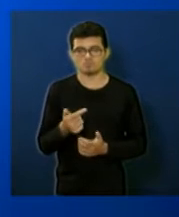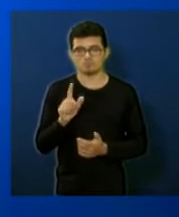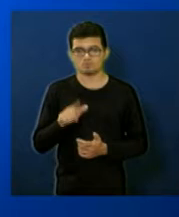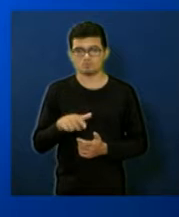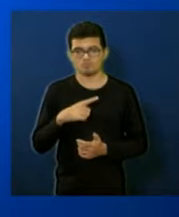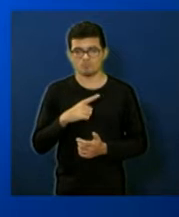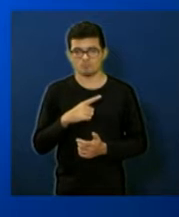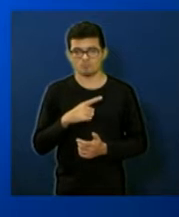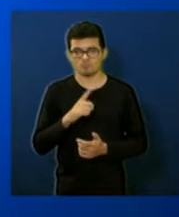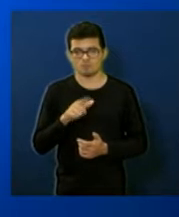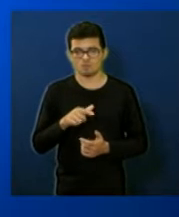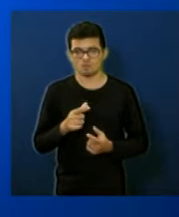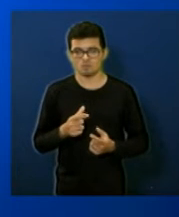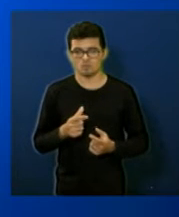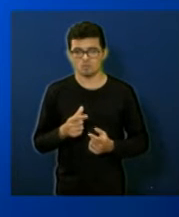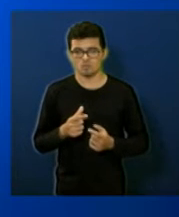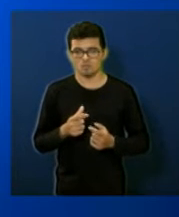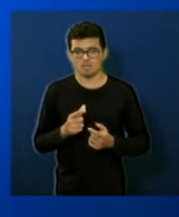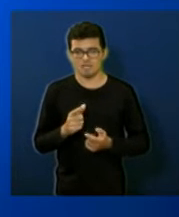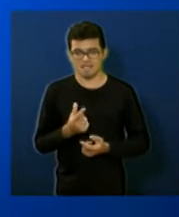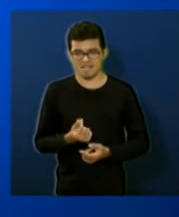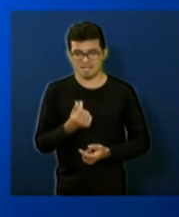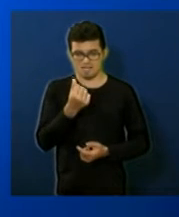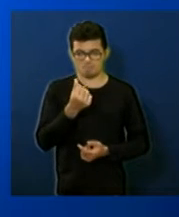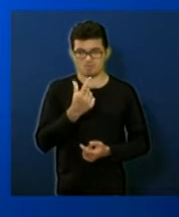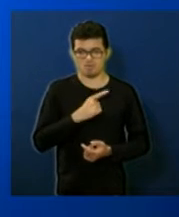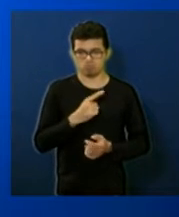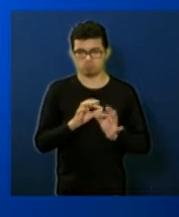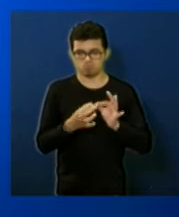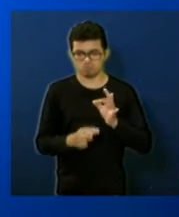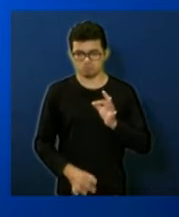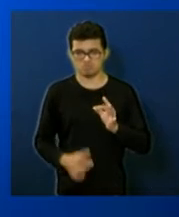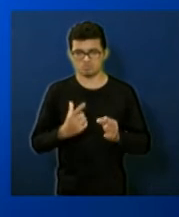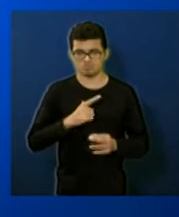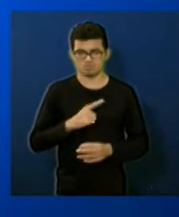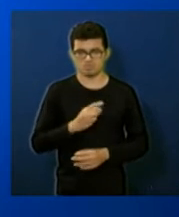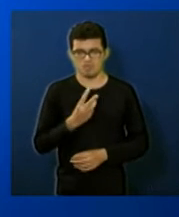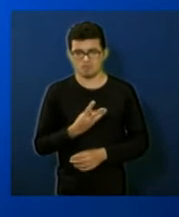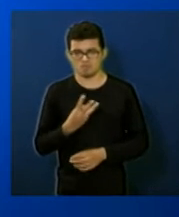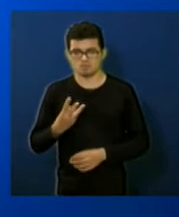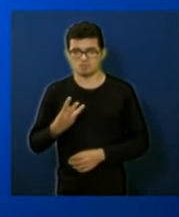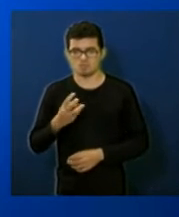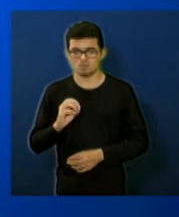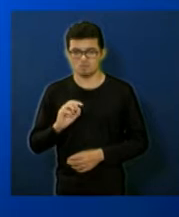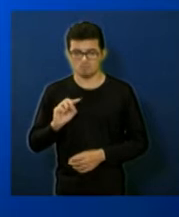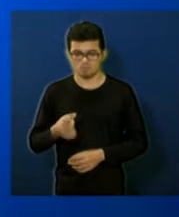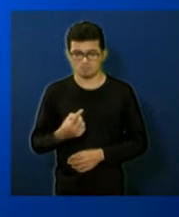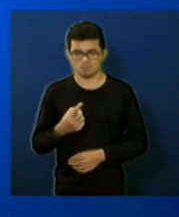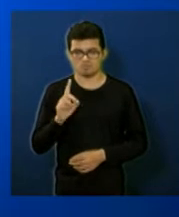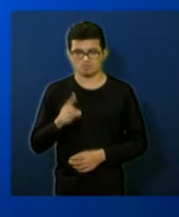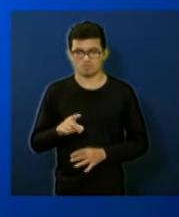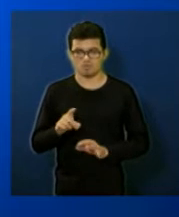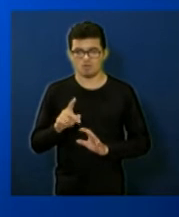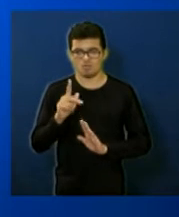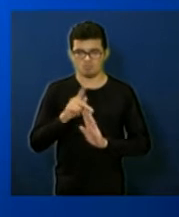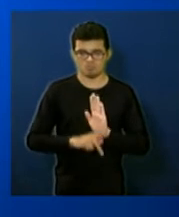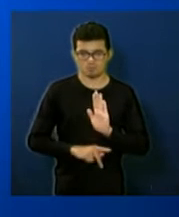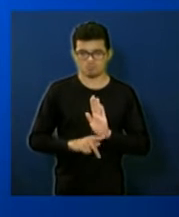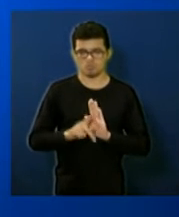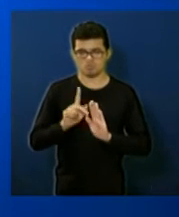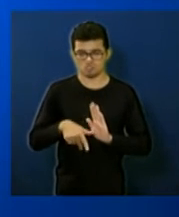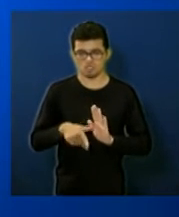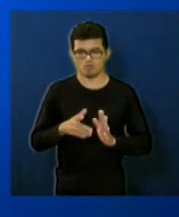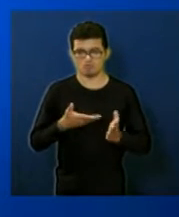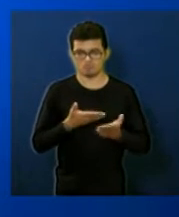capital nas receitas de capital transferência estadual feidro 330 mil é um projeto que tem do feidro que já está